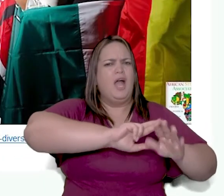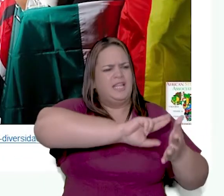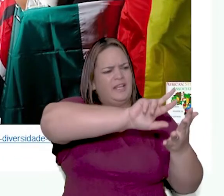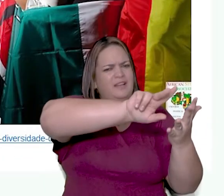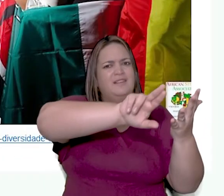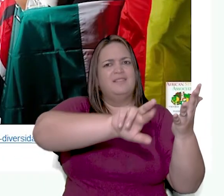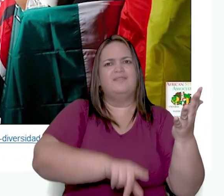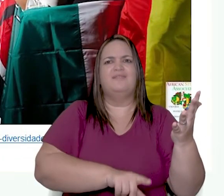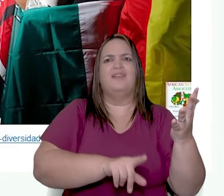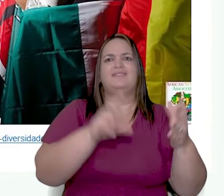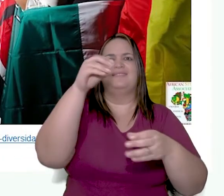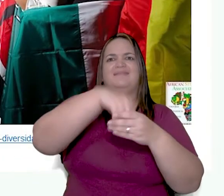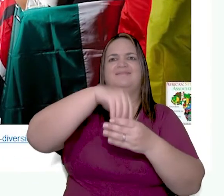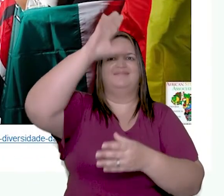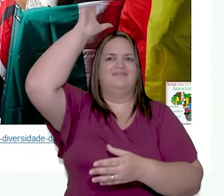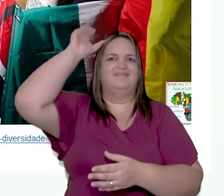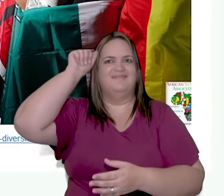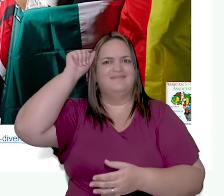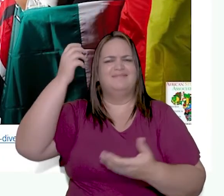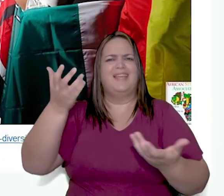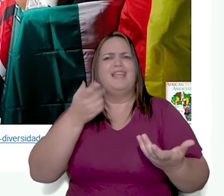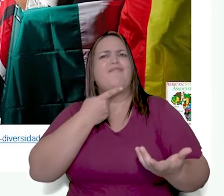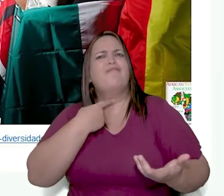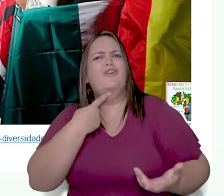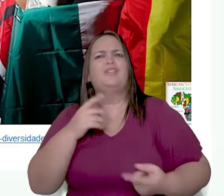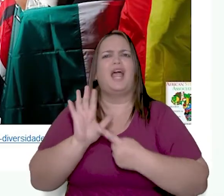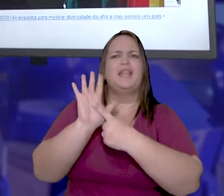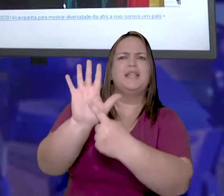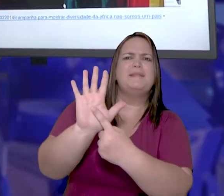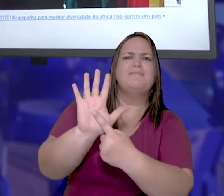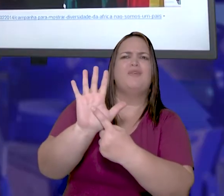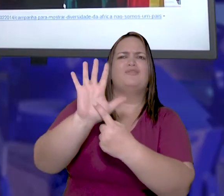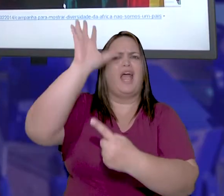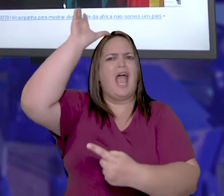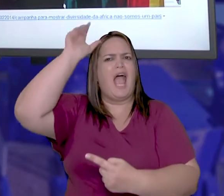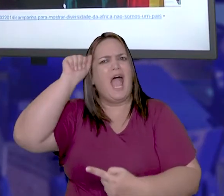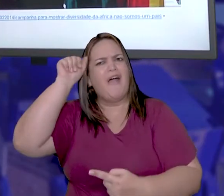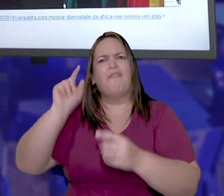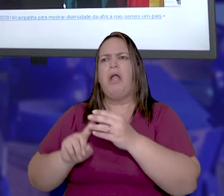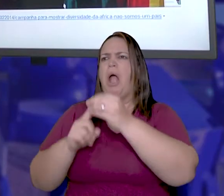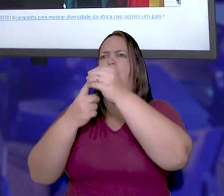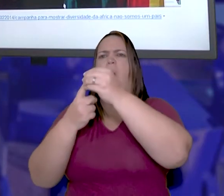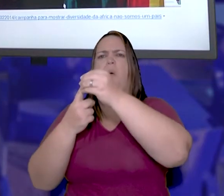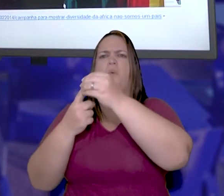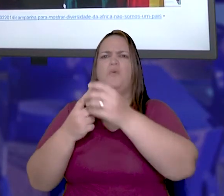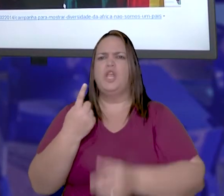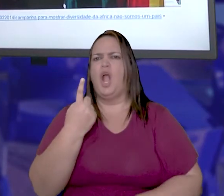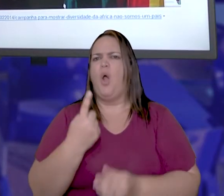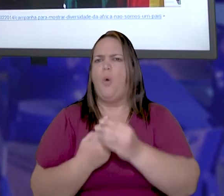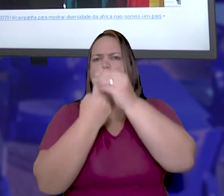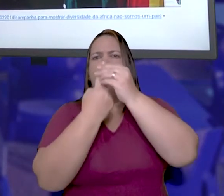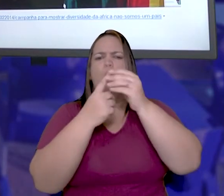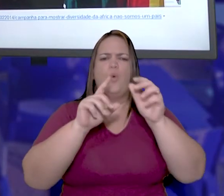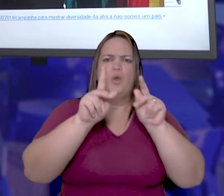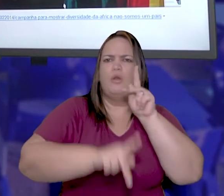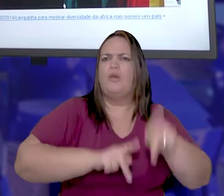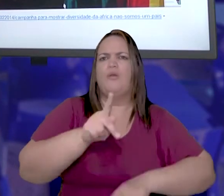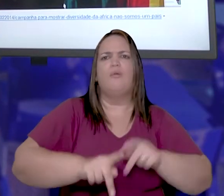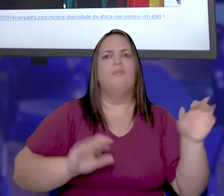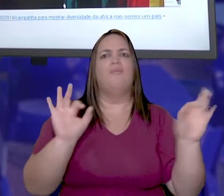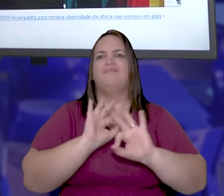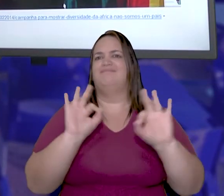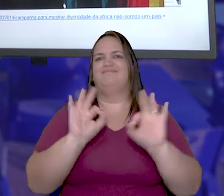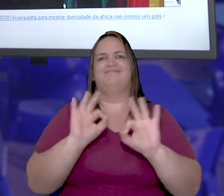diversidade do continente africano. Eles queriam mostrar ao mundo que a África não é homogênea,